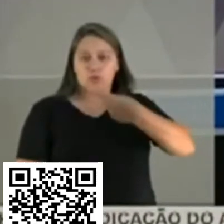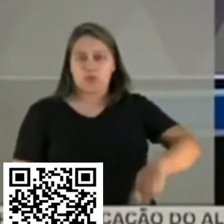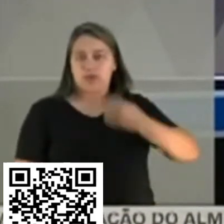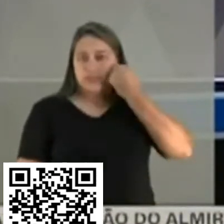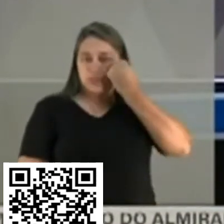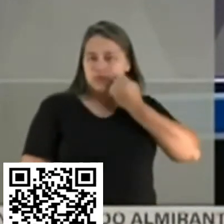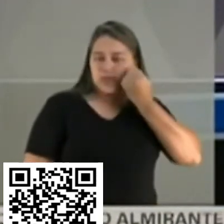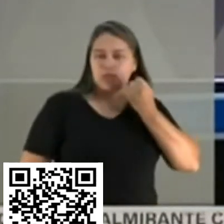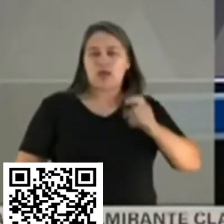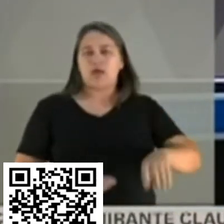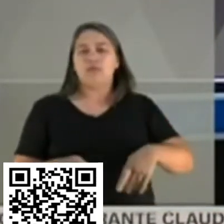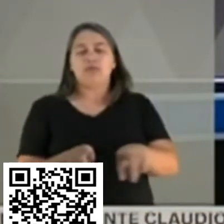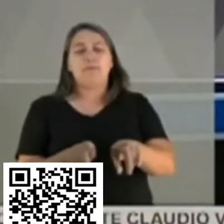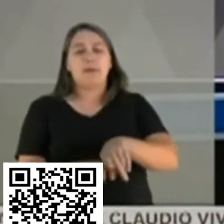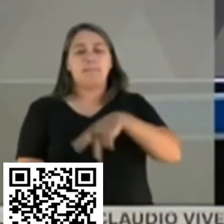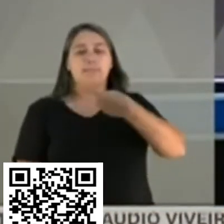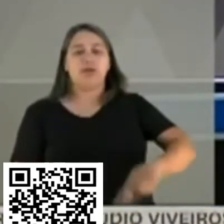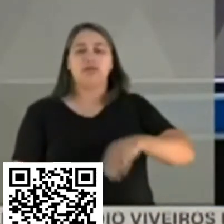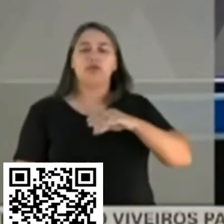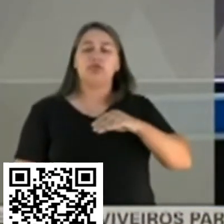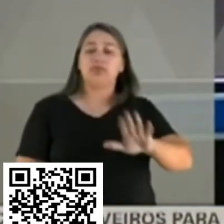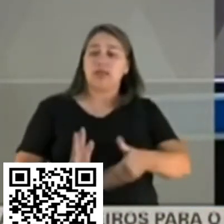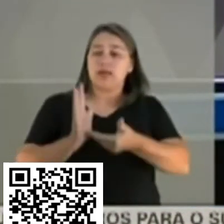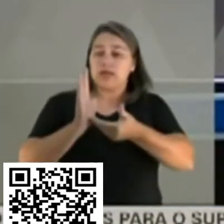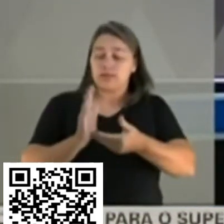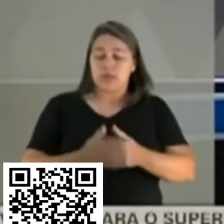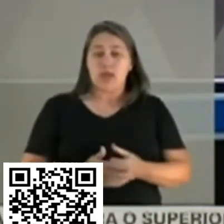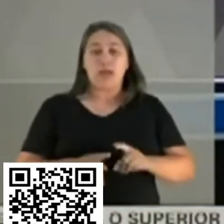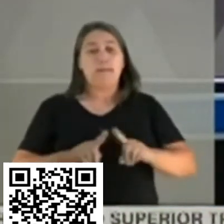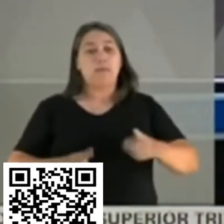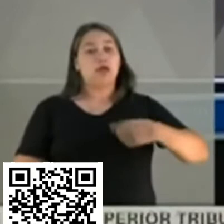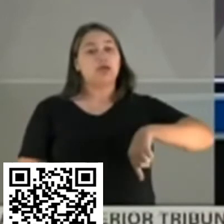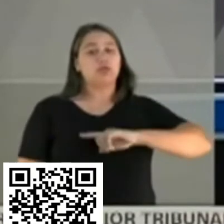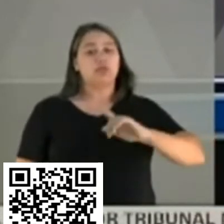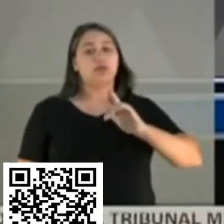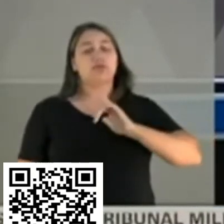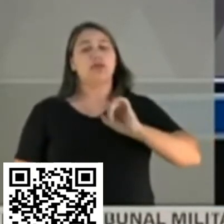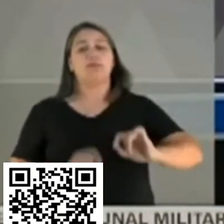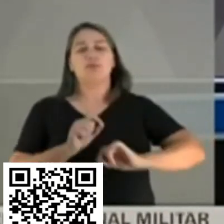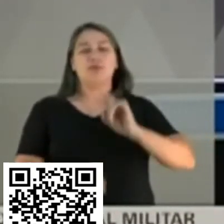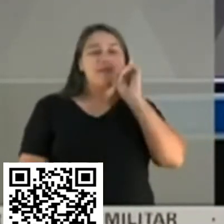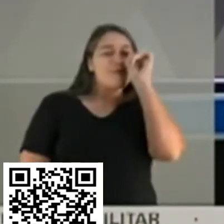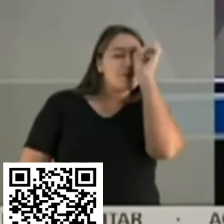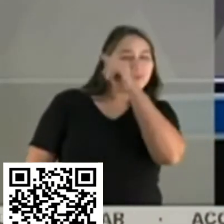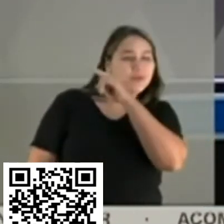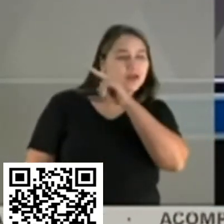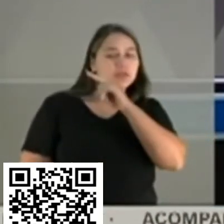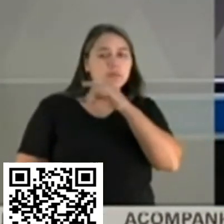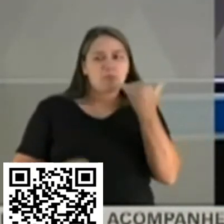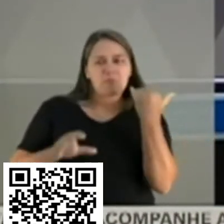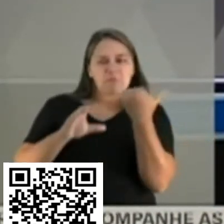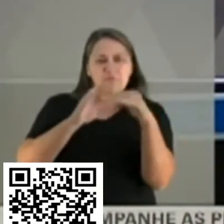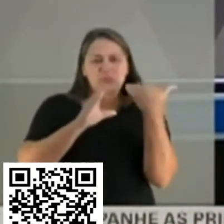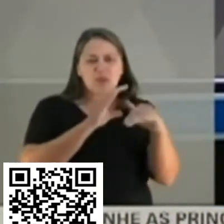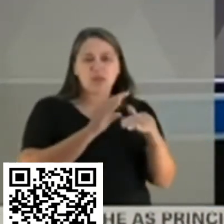nem do presidente da Câmara dos Deputados, nós temos tido algumas dificuldades no encaminhamento das demandas,